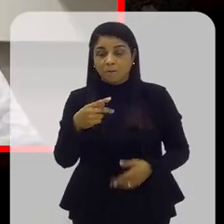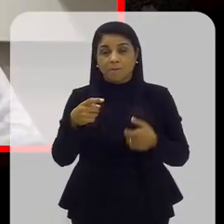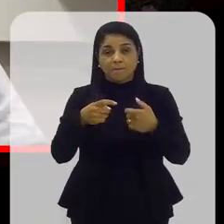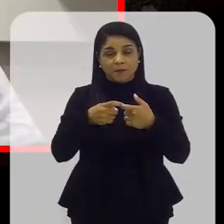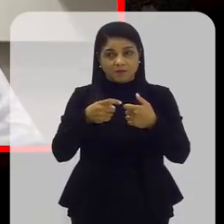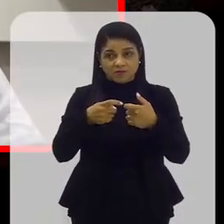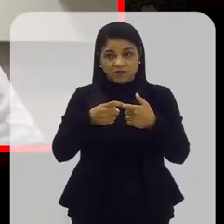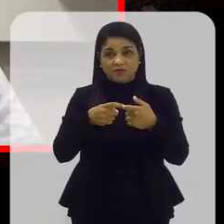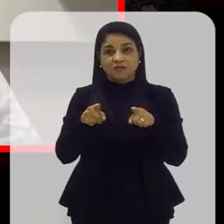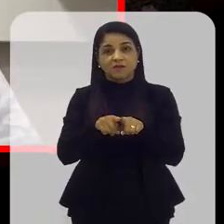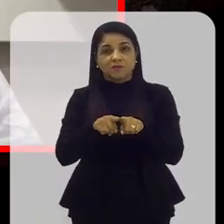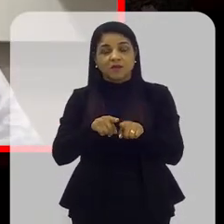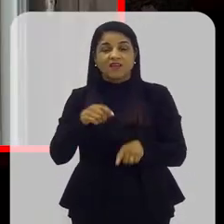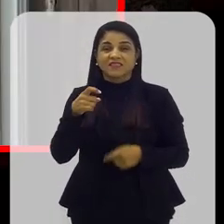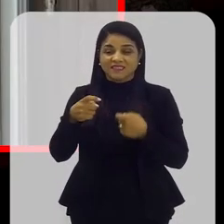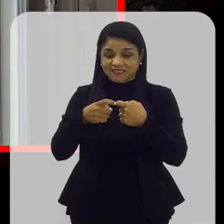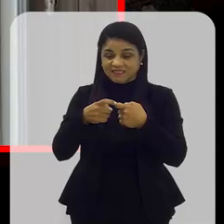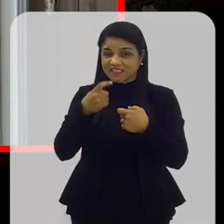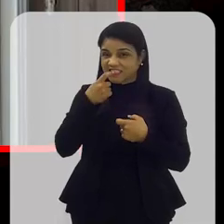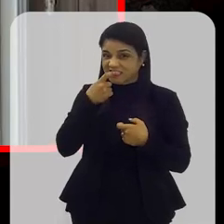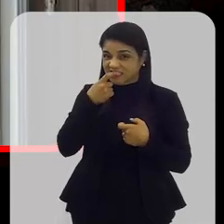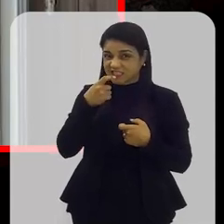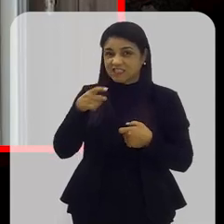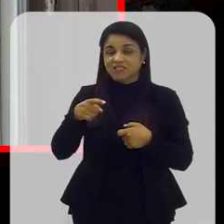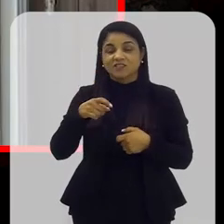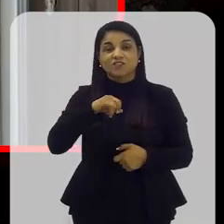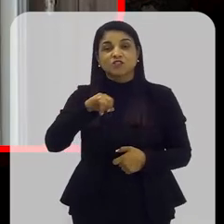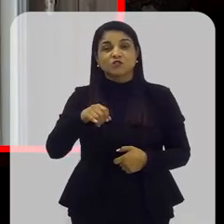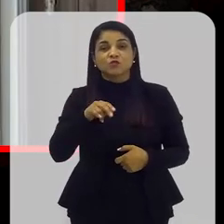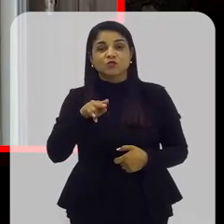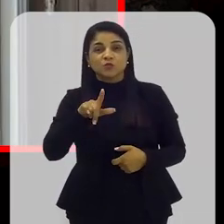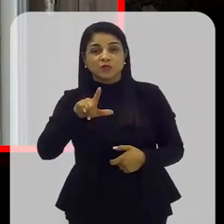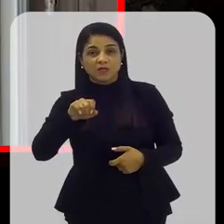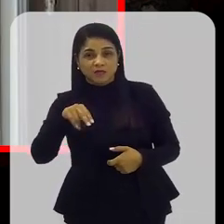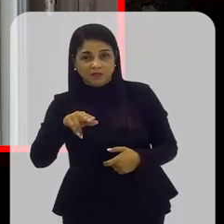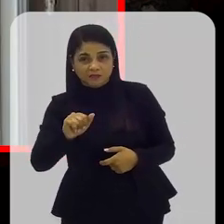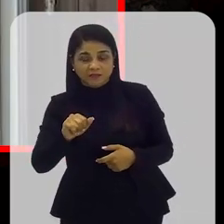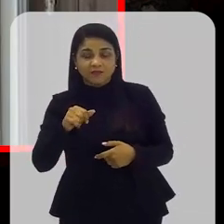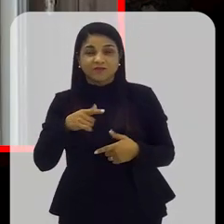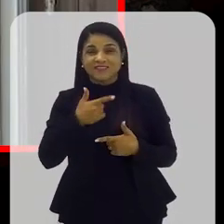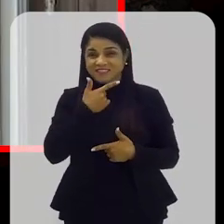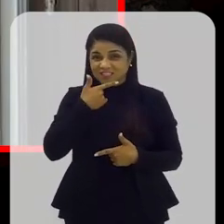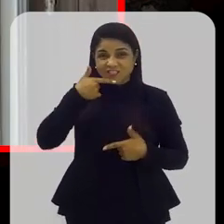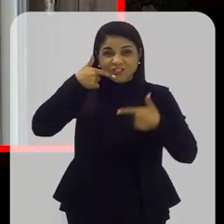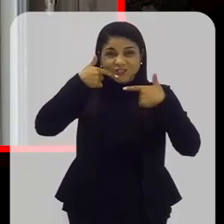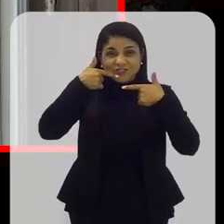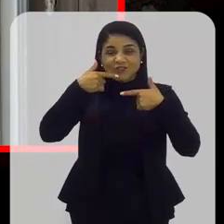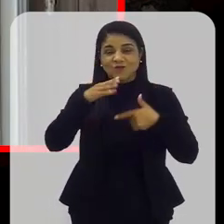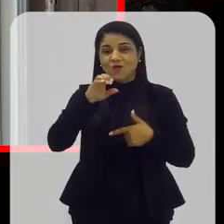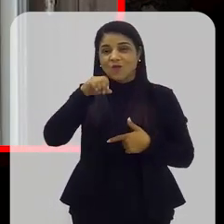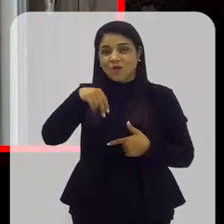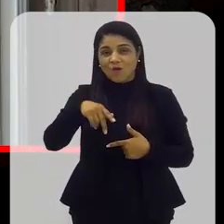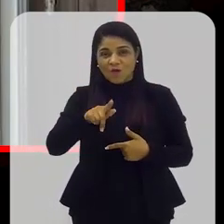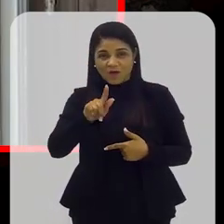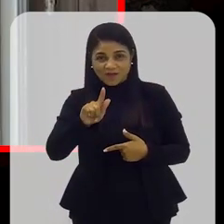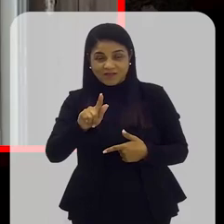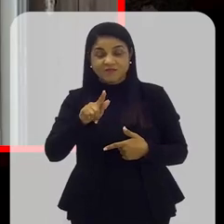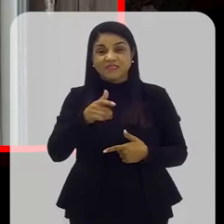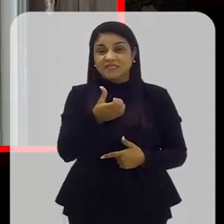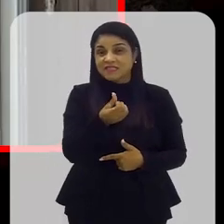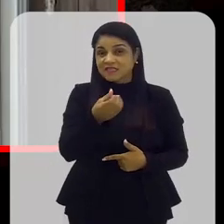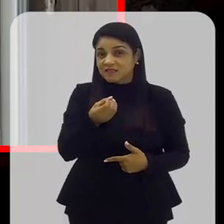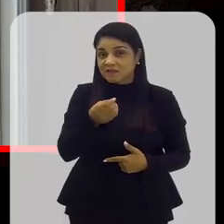dentista Juliana Fanaro, que é diretora da ONG Por um Sorriso, que já realizou mais de 60 mil atendimentos